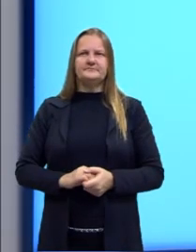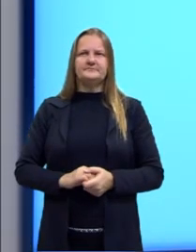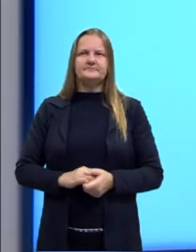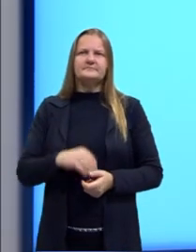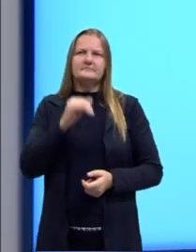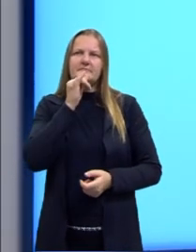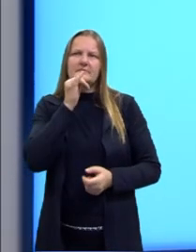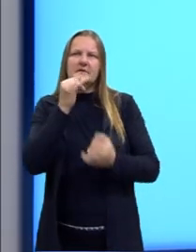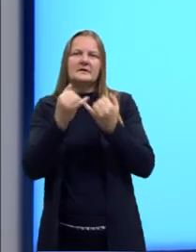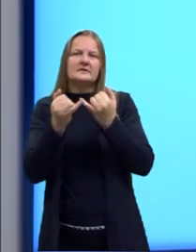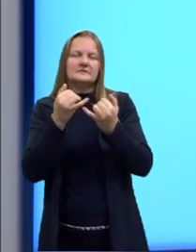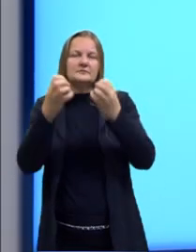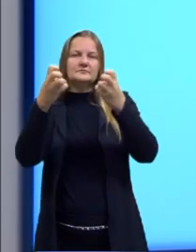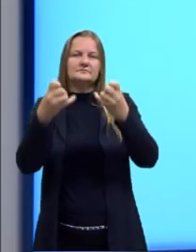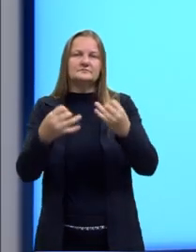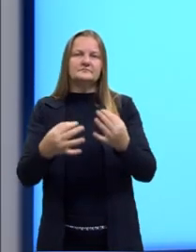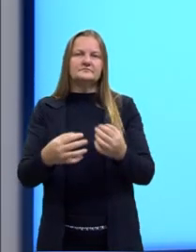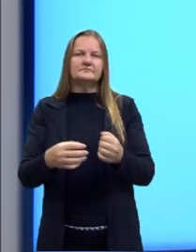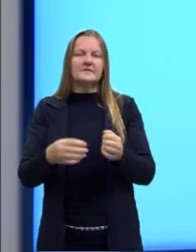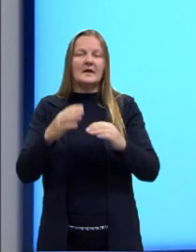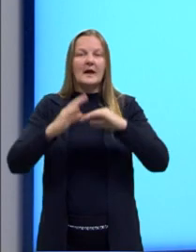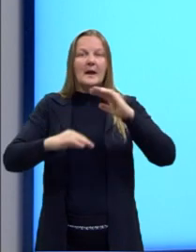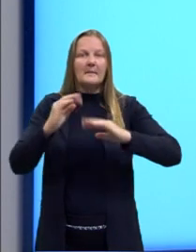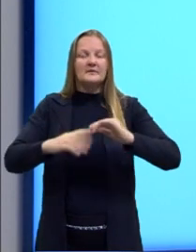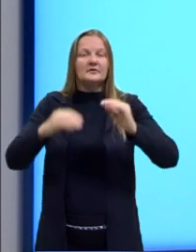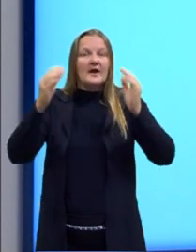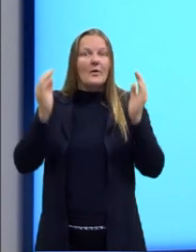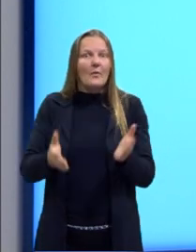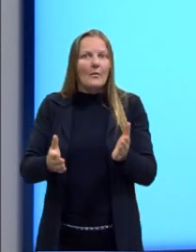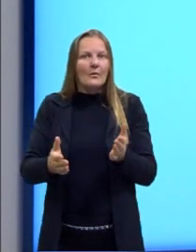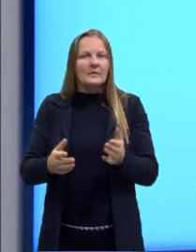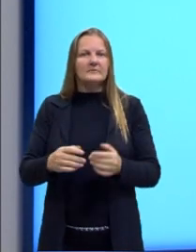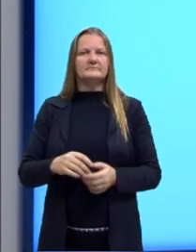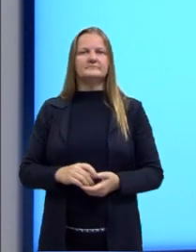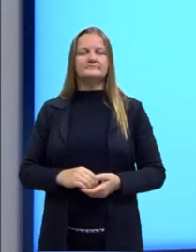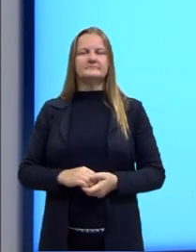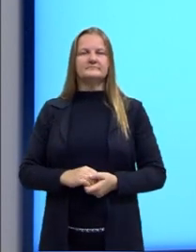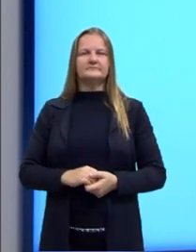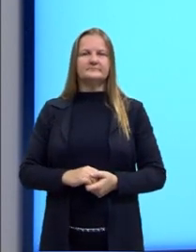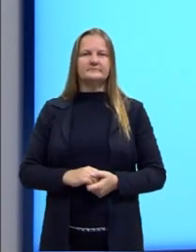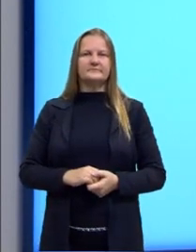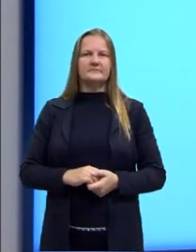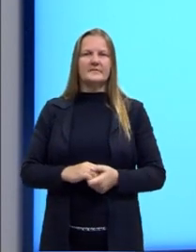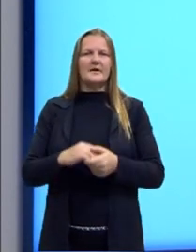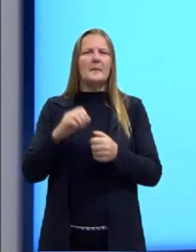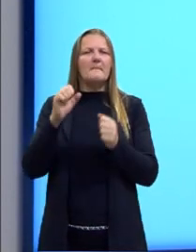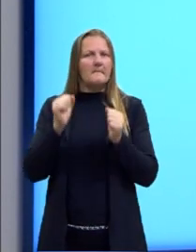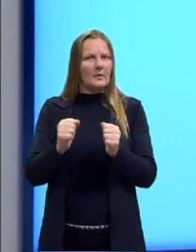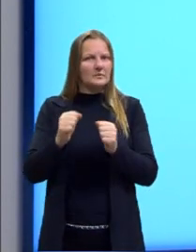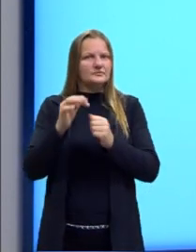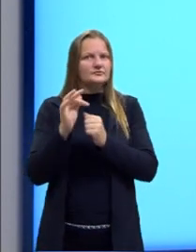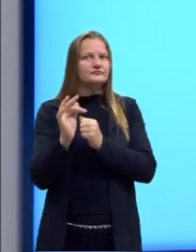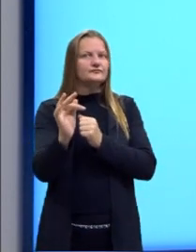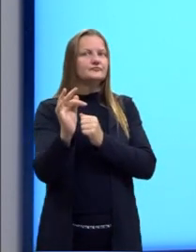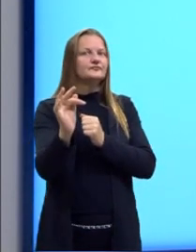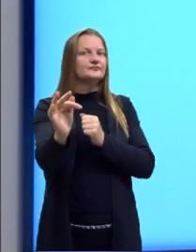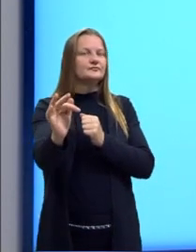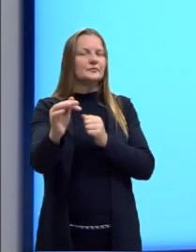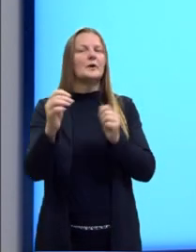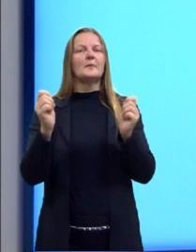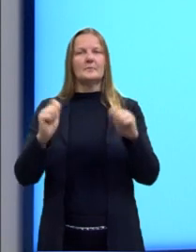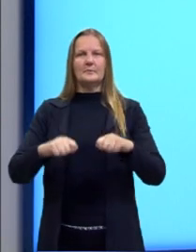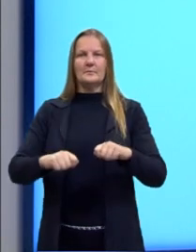O que que é o simple present? Ações presentes. Posso falar de ações futuras com simple present, lembram?